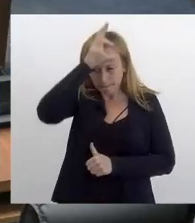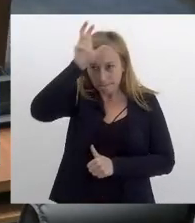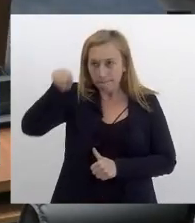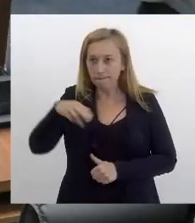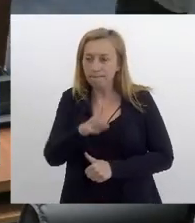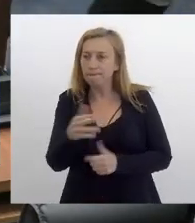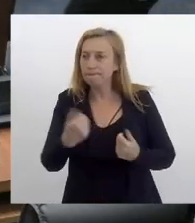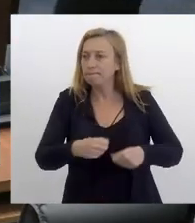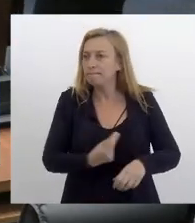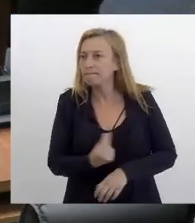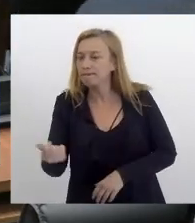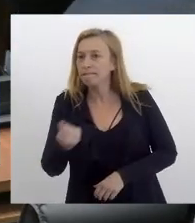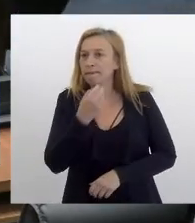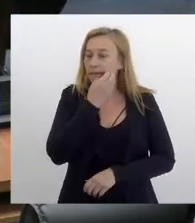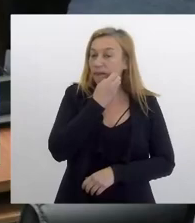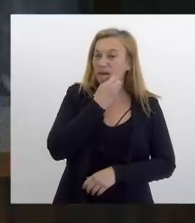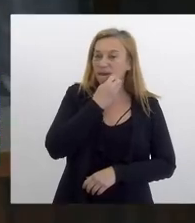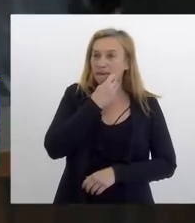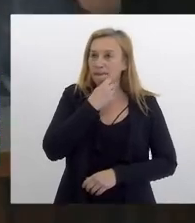preciso...